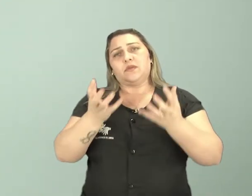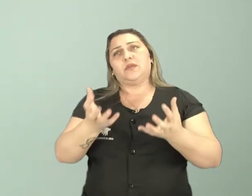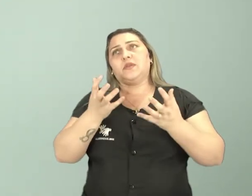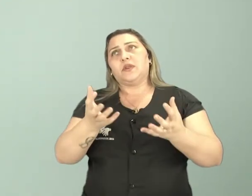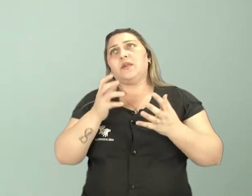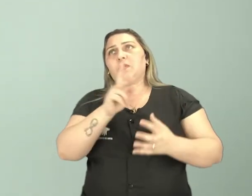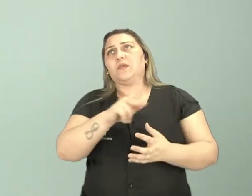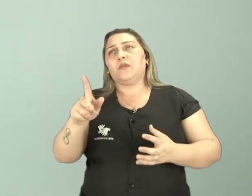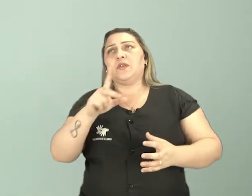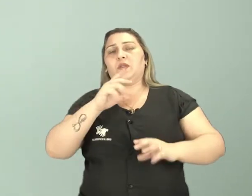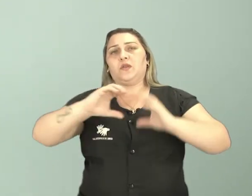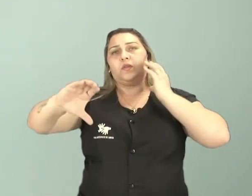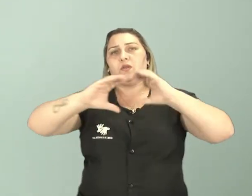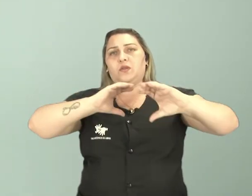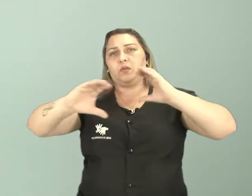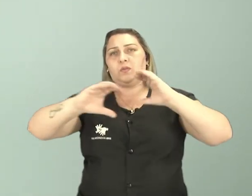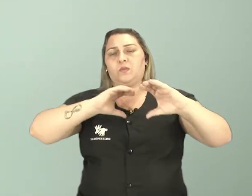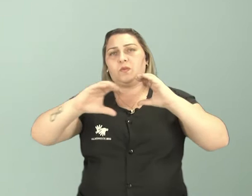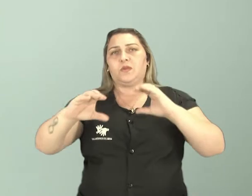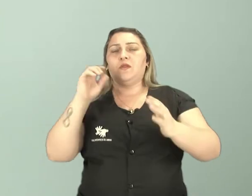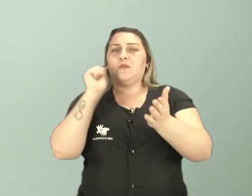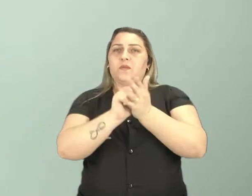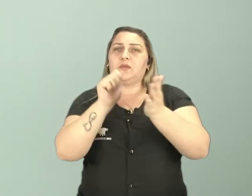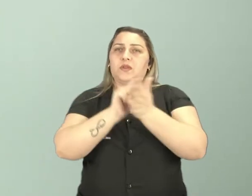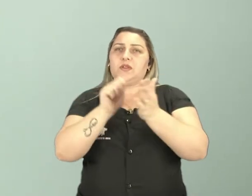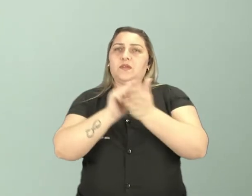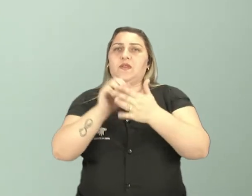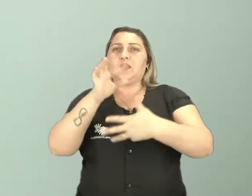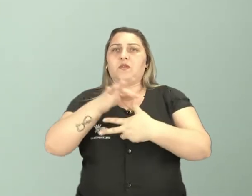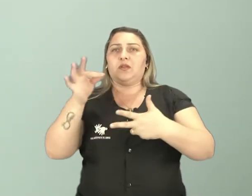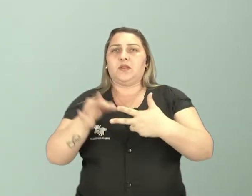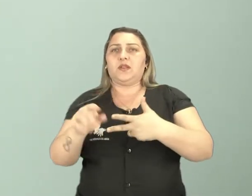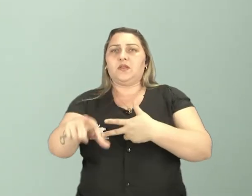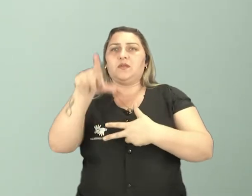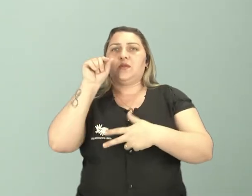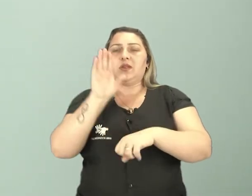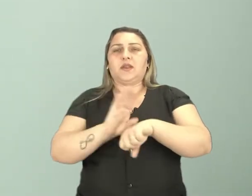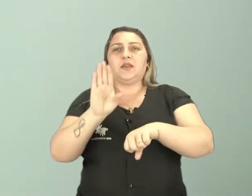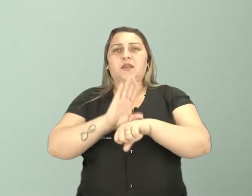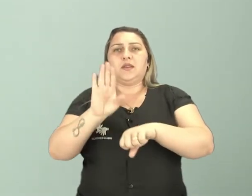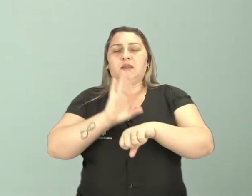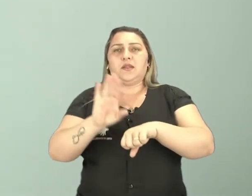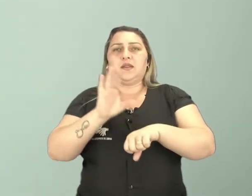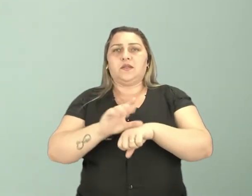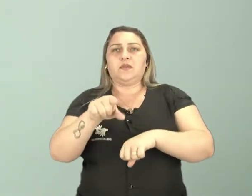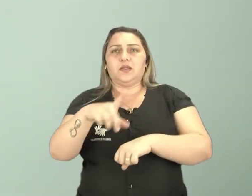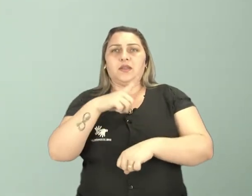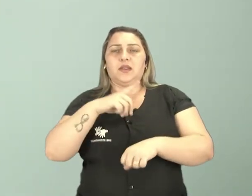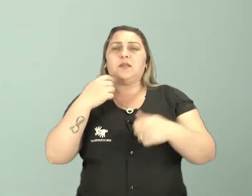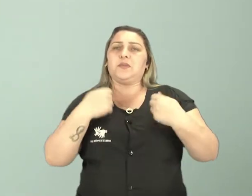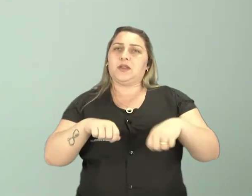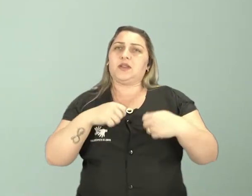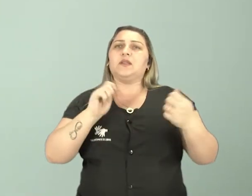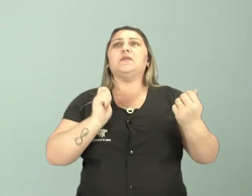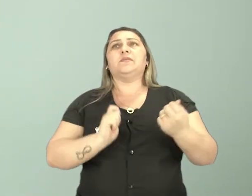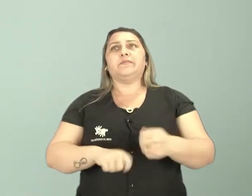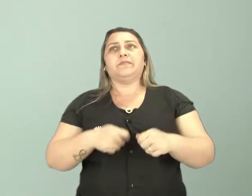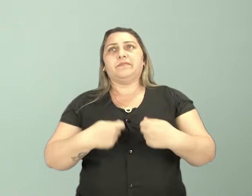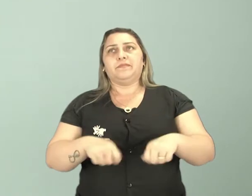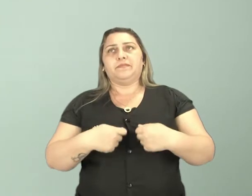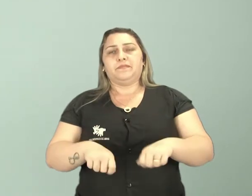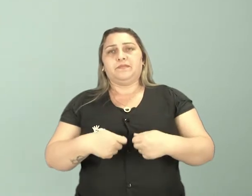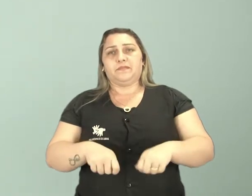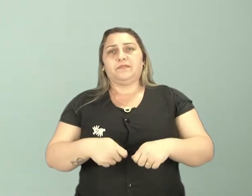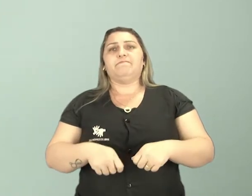ser professor de música. Eu vou me inscrever no Enem, vou escolher esse curso. Você tem que saber tocar algum instrumento musical.